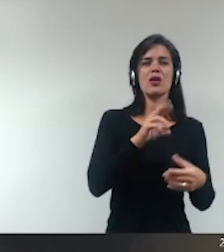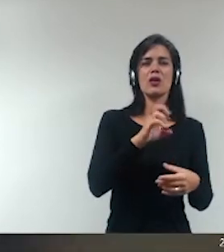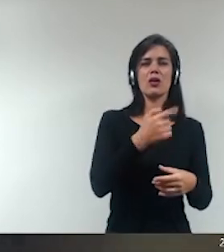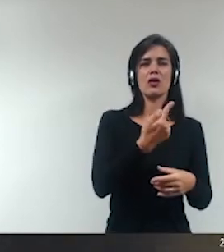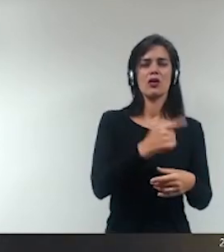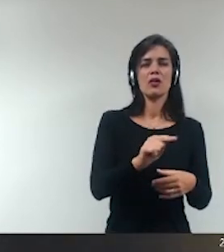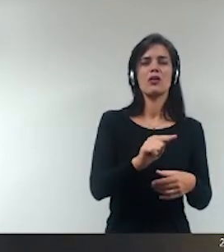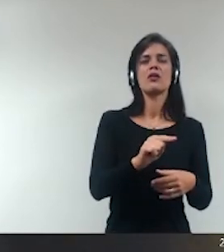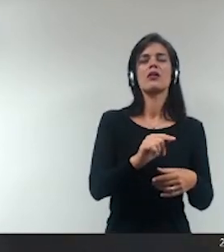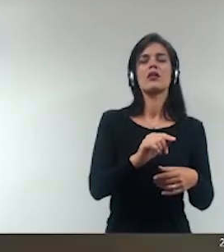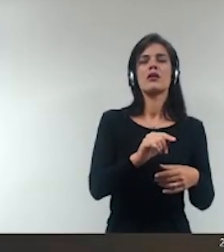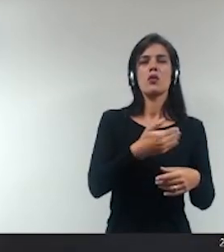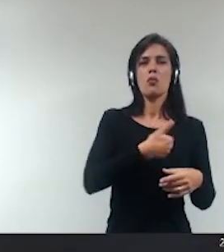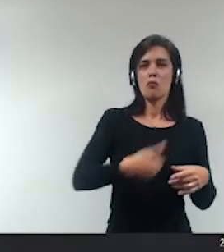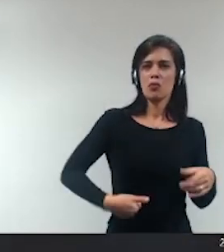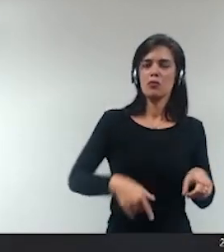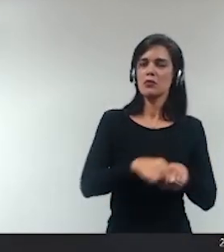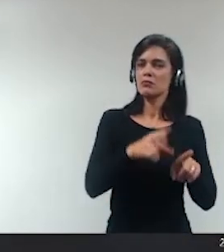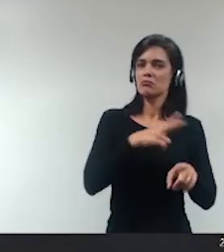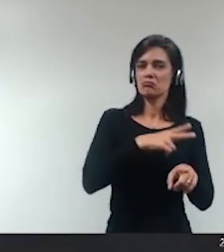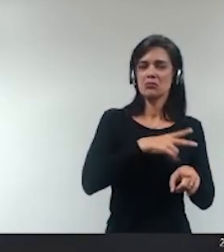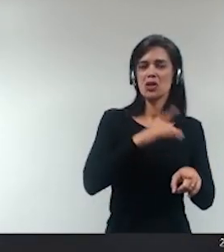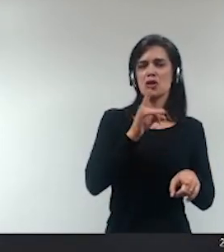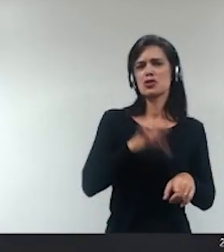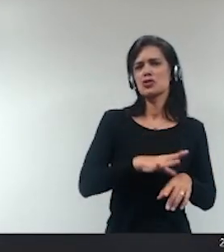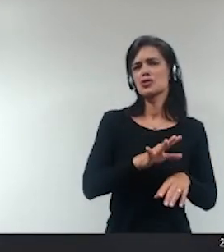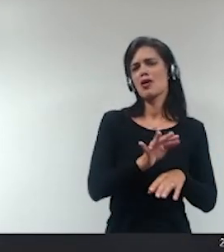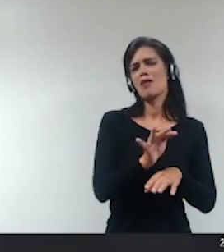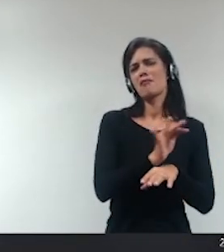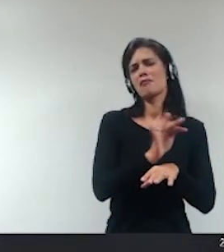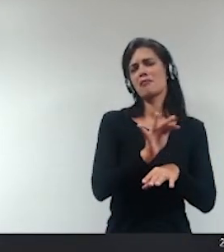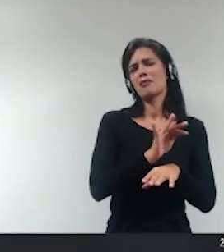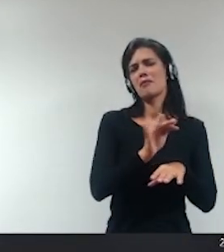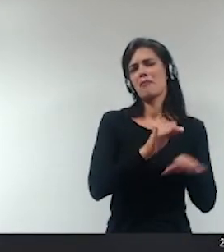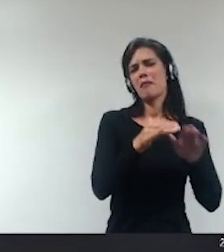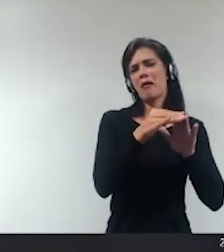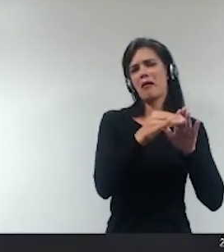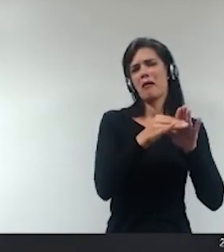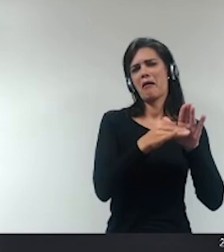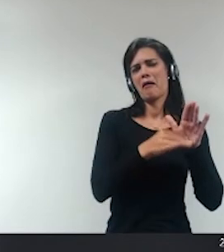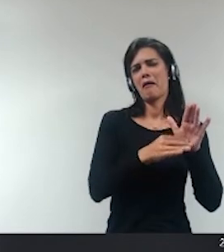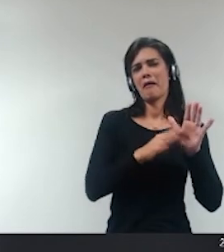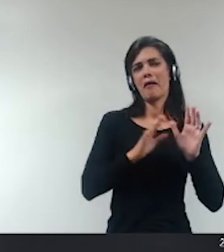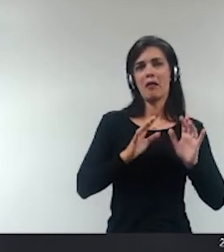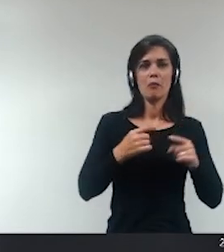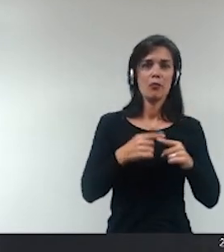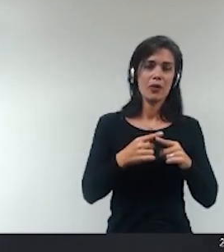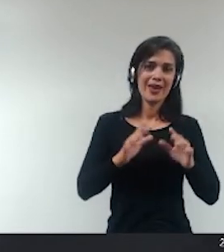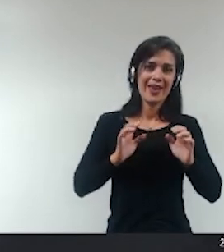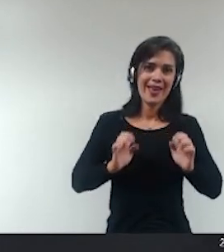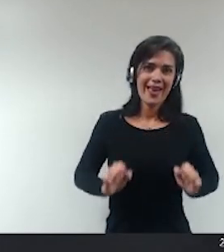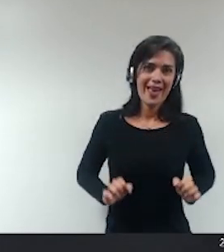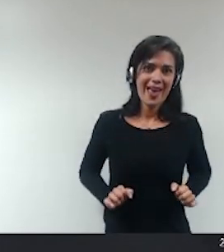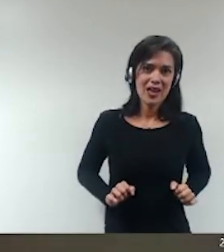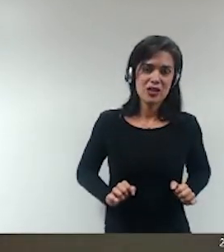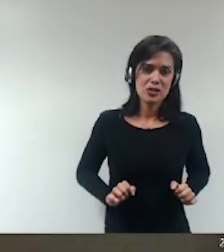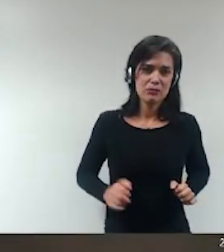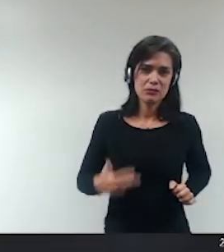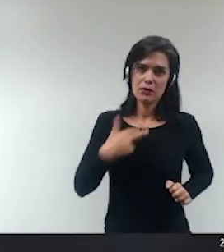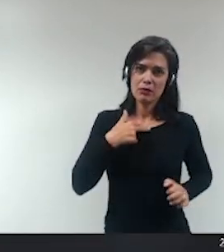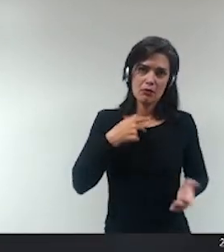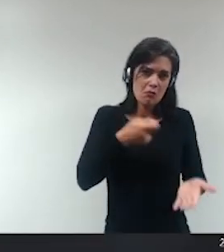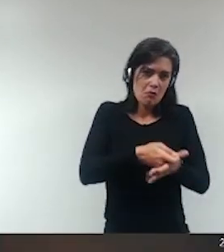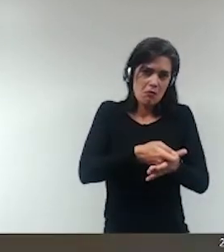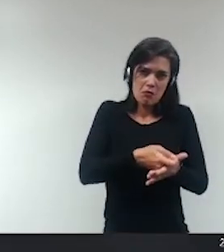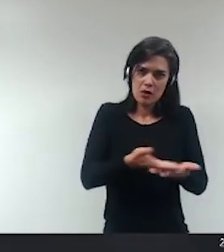iniciativa privada em caráter meramente formal quer dizer ética não se impõe por letras por